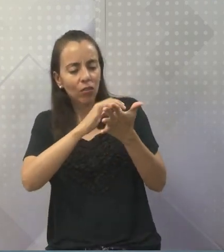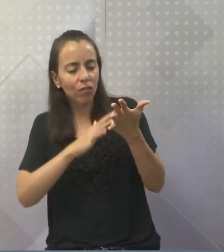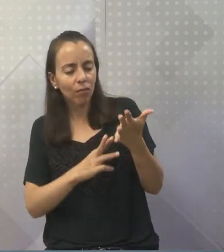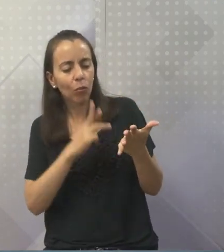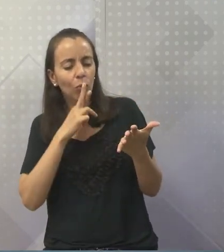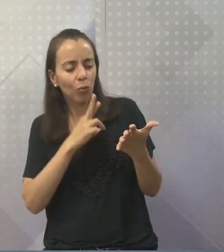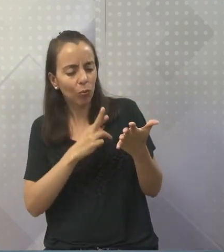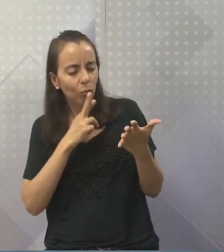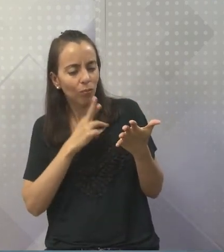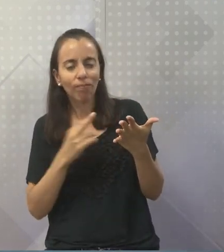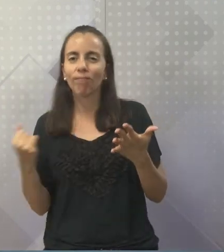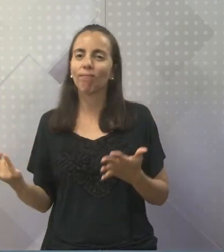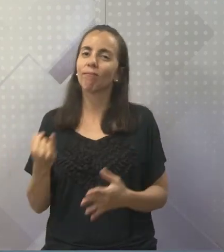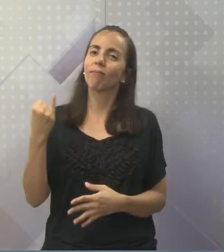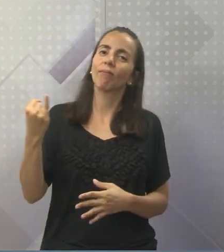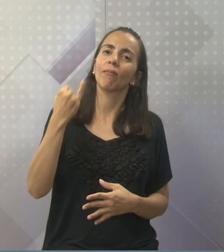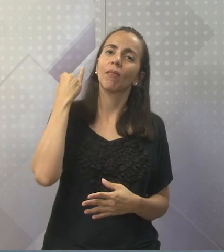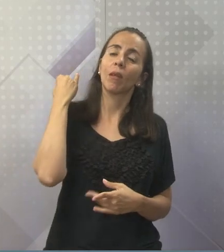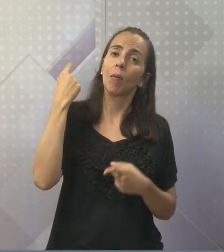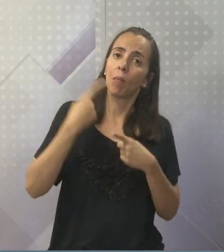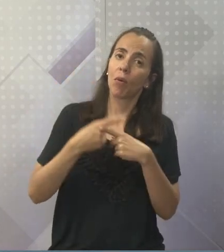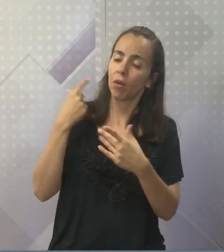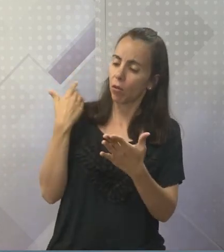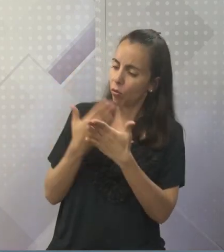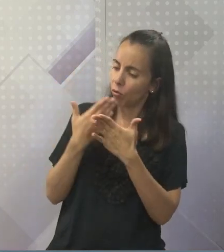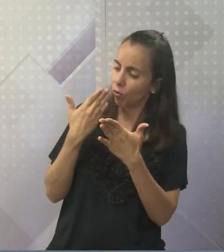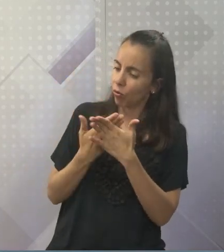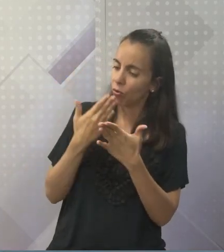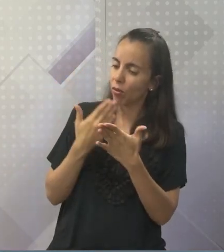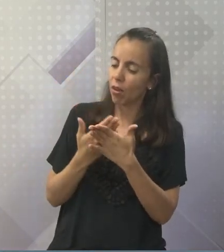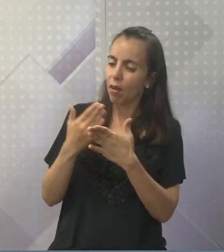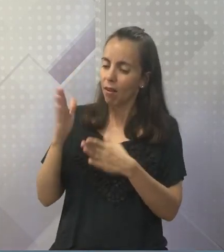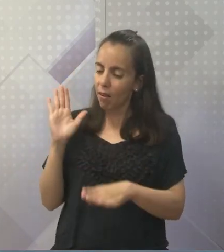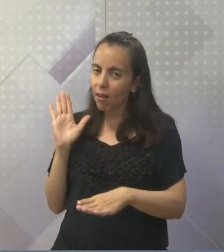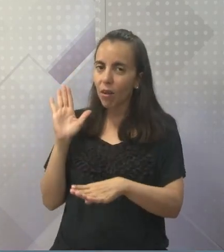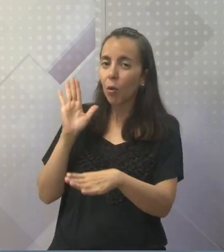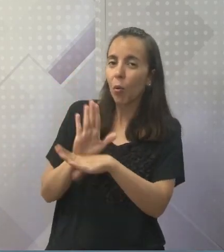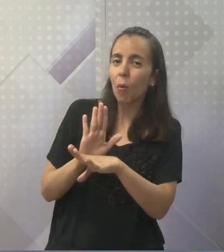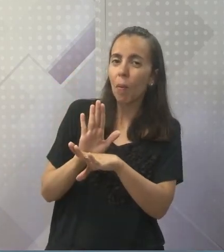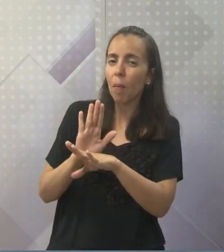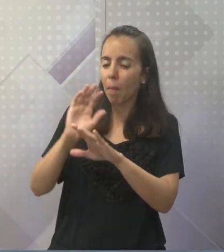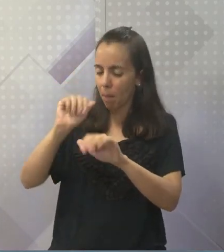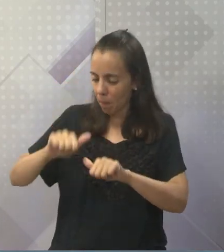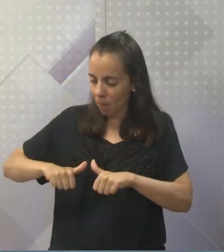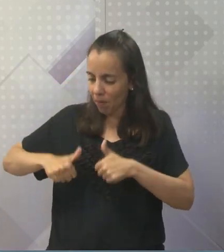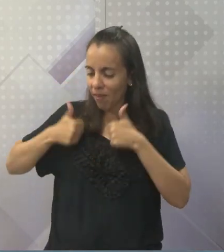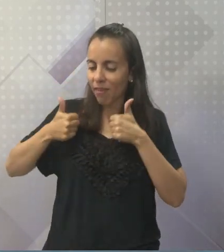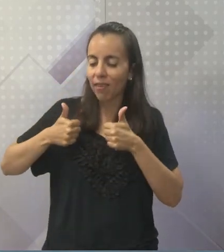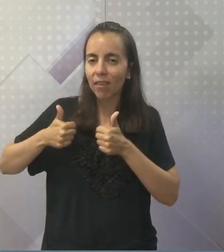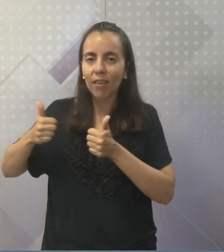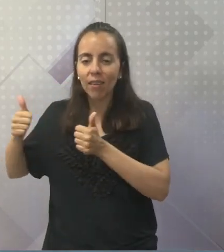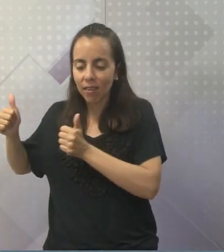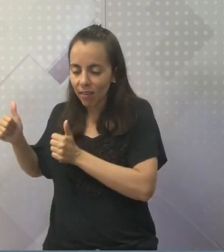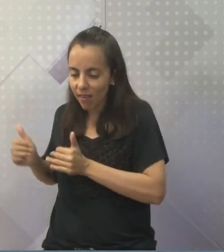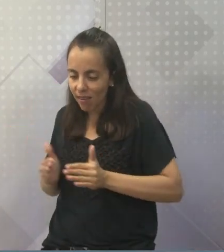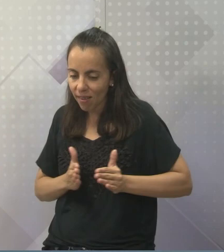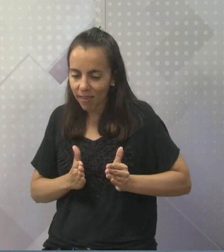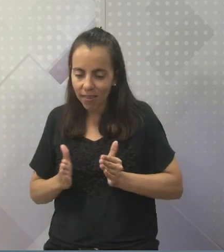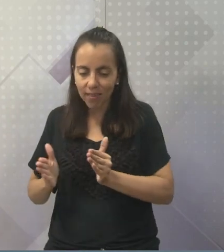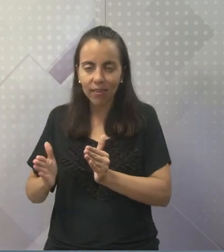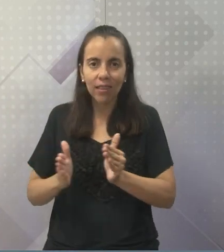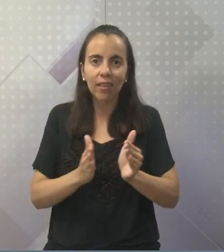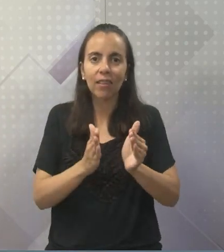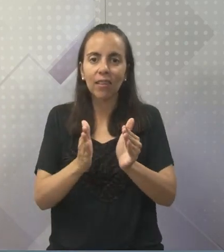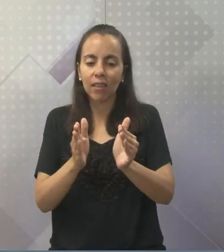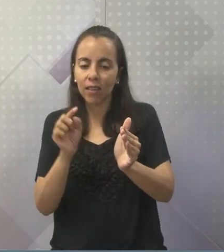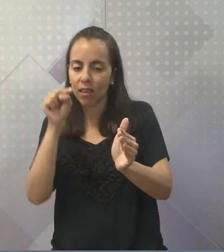o estudo é o melhor e talvez o único caminho que a gente tenha